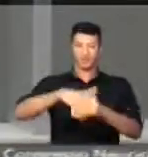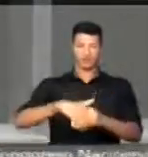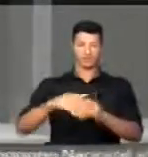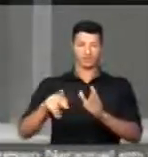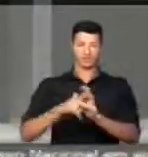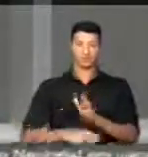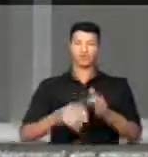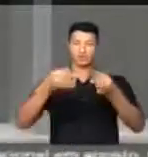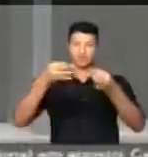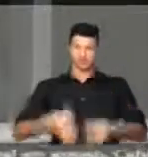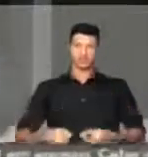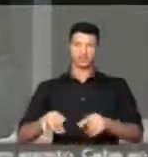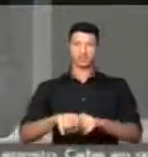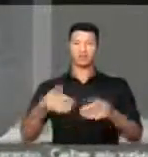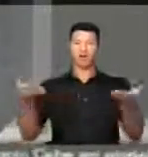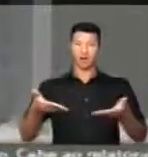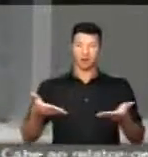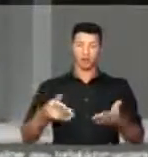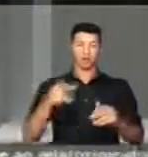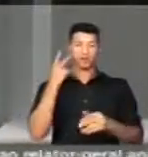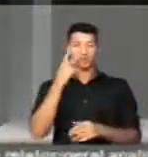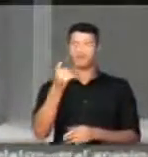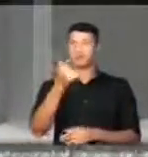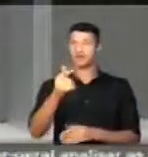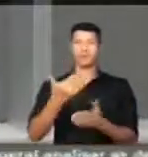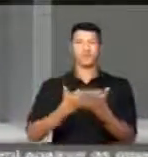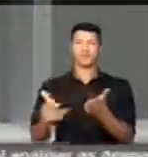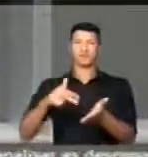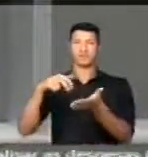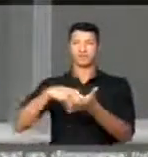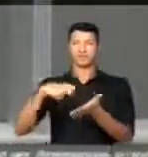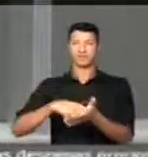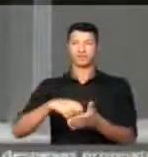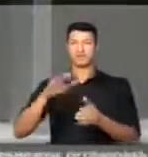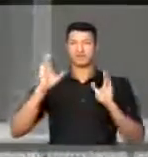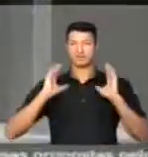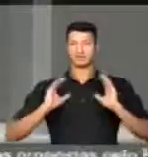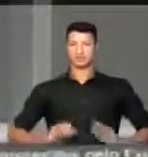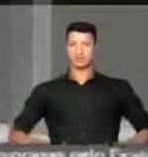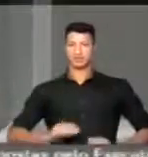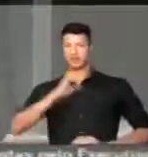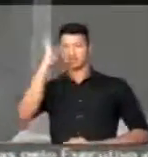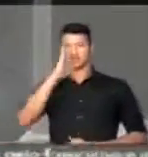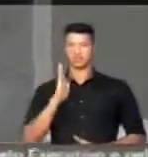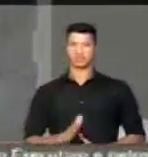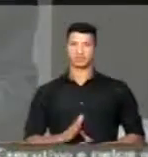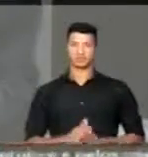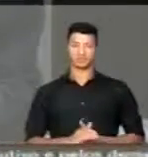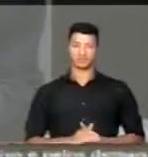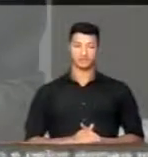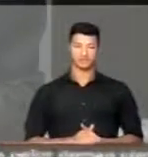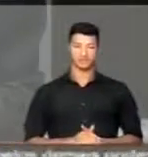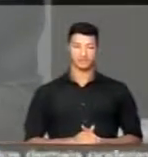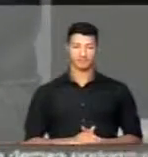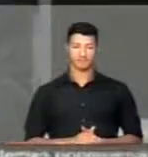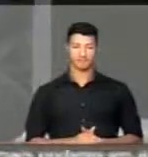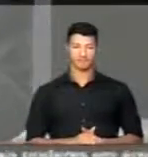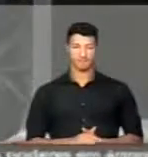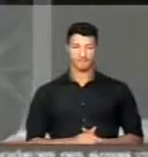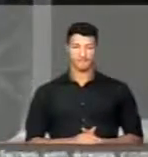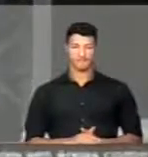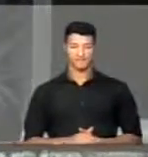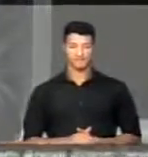corretamente agora, para não penalizar o cidadão brasileiro. Nós estamos aqui